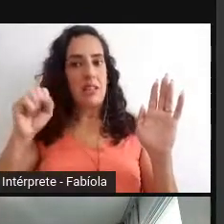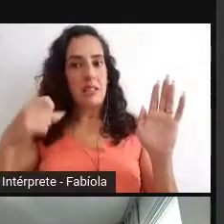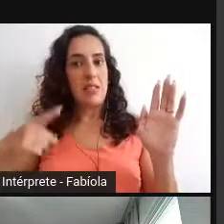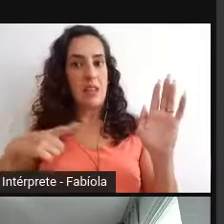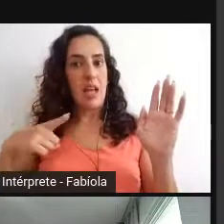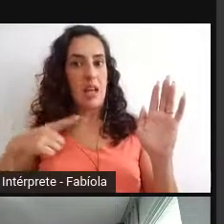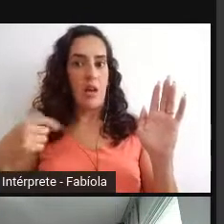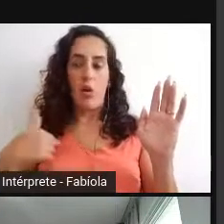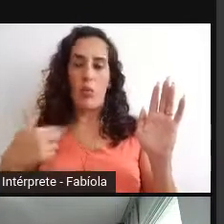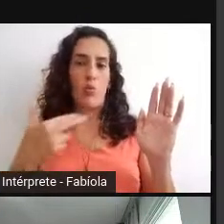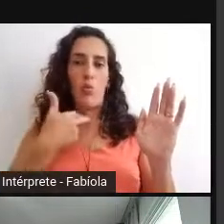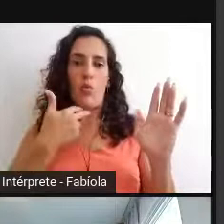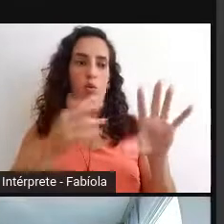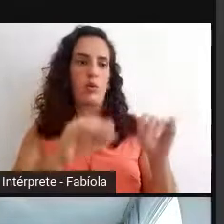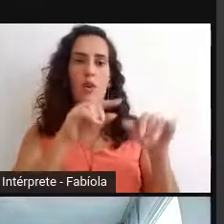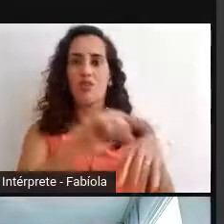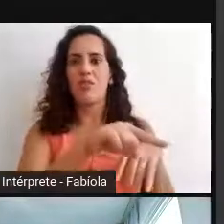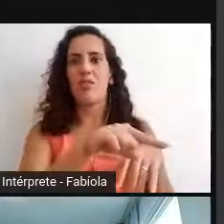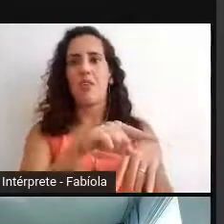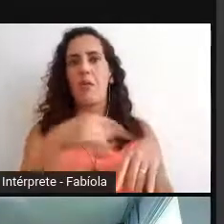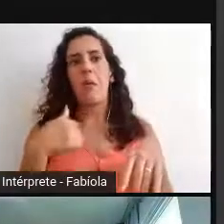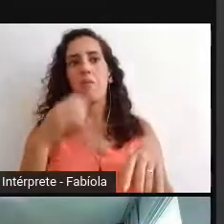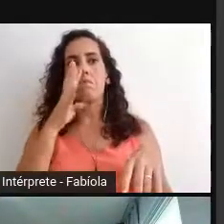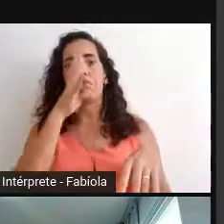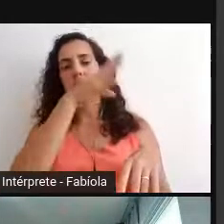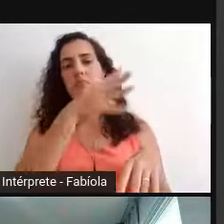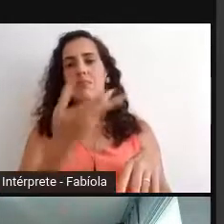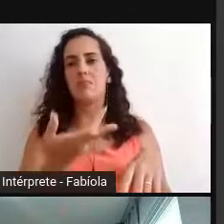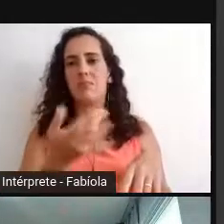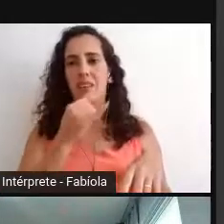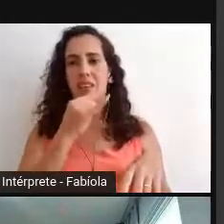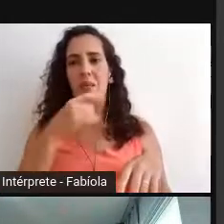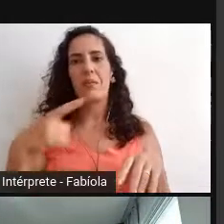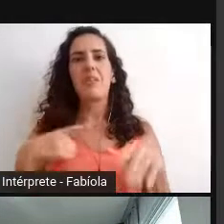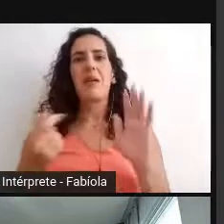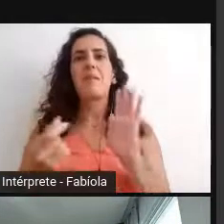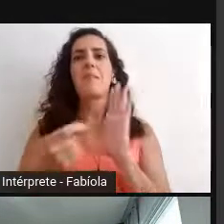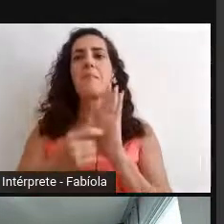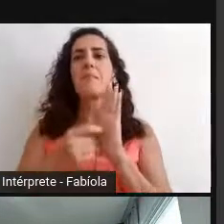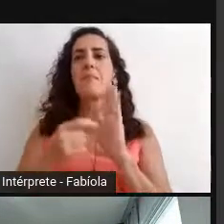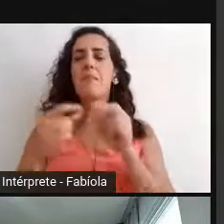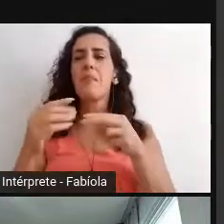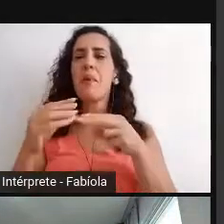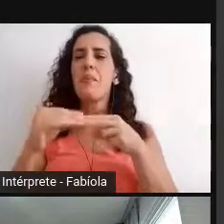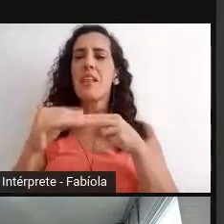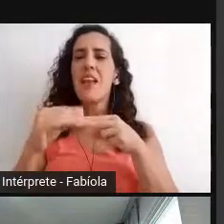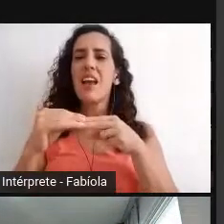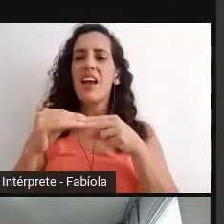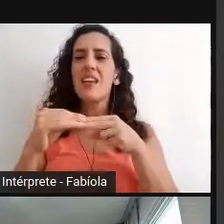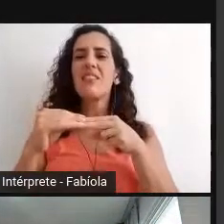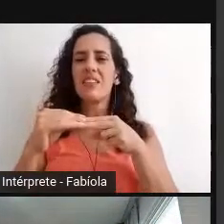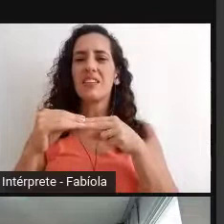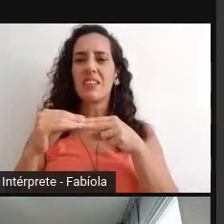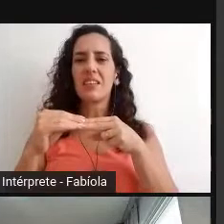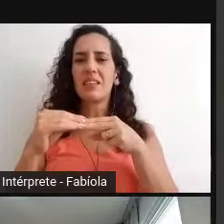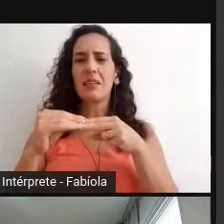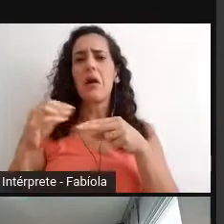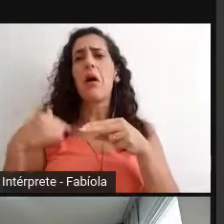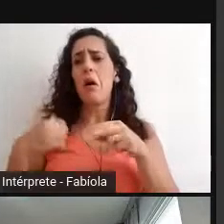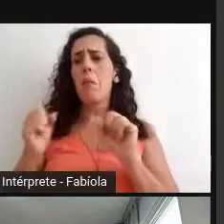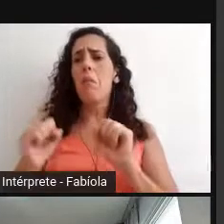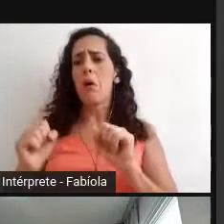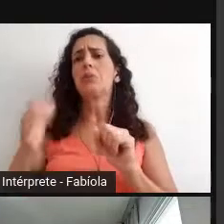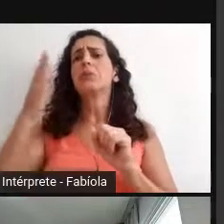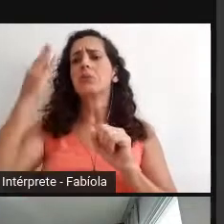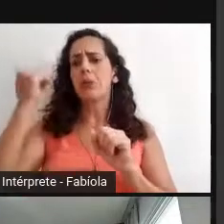conversão, por exemplo, desse pendrive. Não posso. Por mais que eu tenha toda uma habilidade, eu, inclusive,